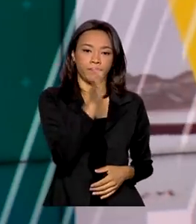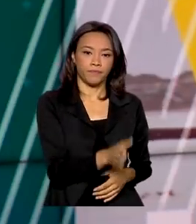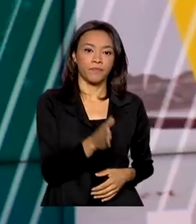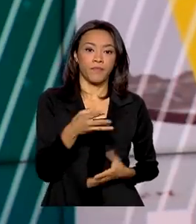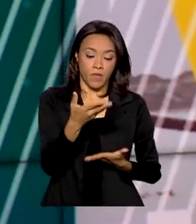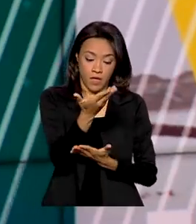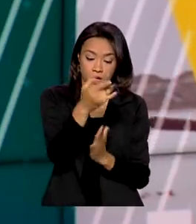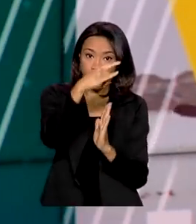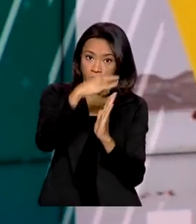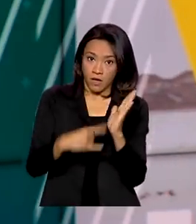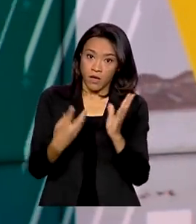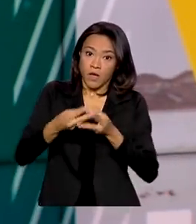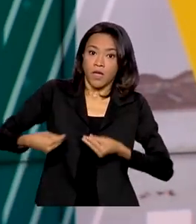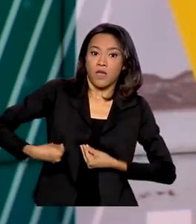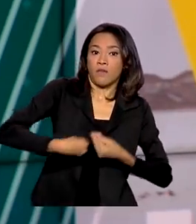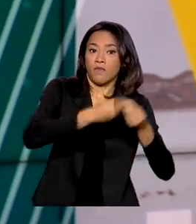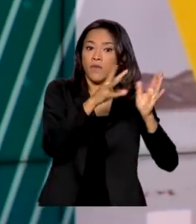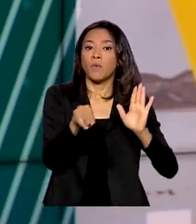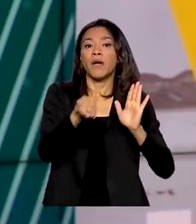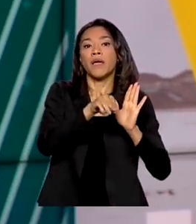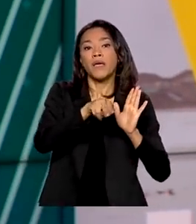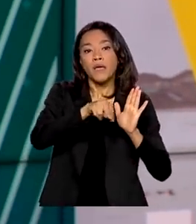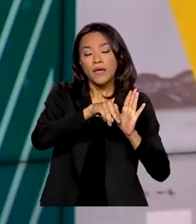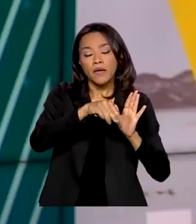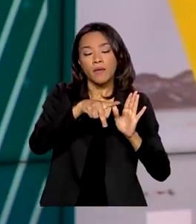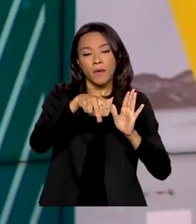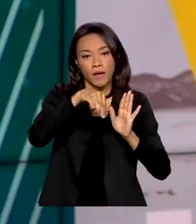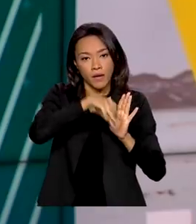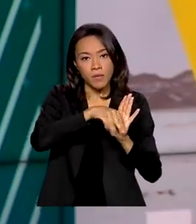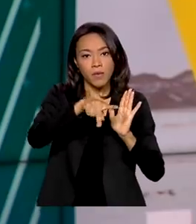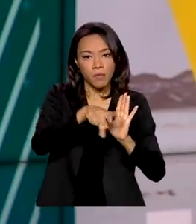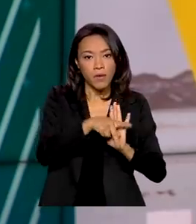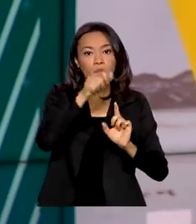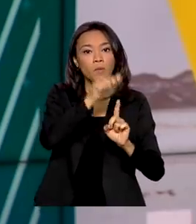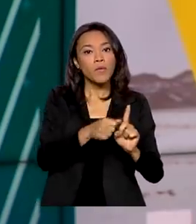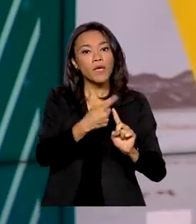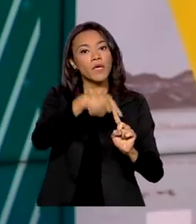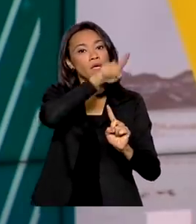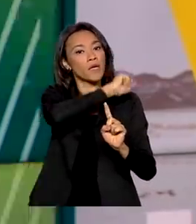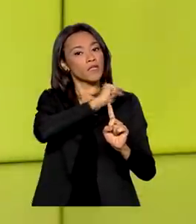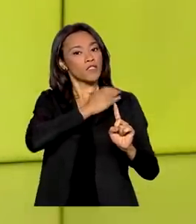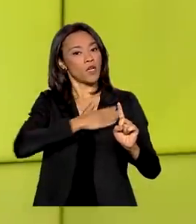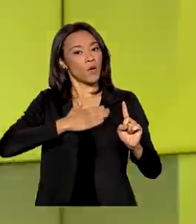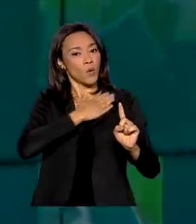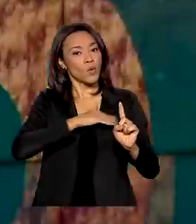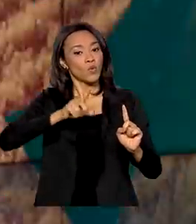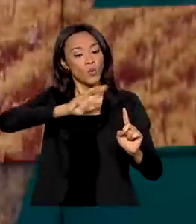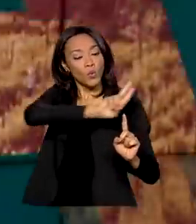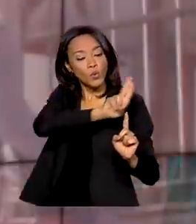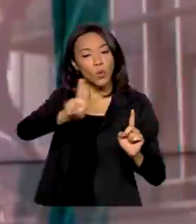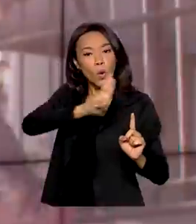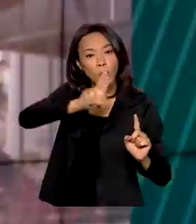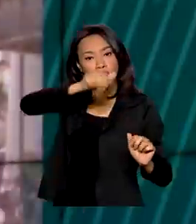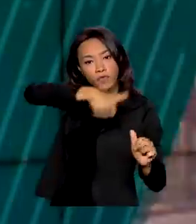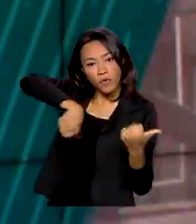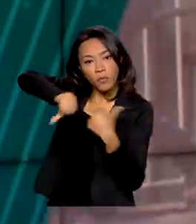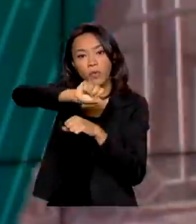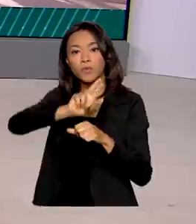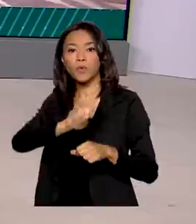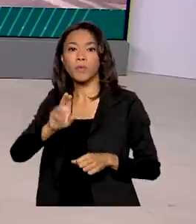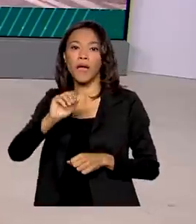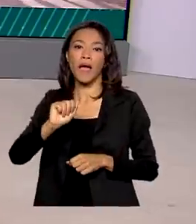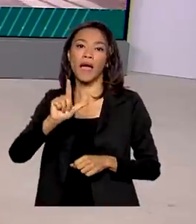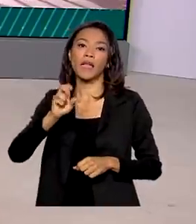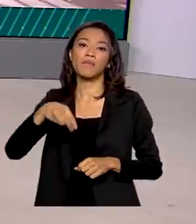Congresso Nacional de uma medida provisória em agosto, o nome do Programa de Aquisição de Alimentos foi alterado para Alimenta Brasil.